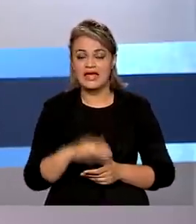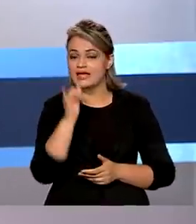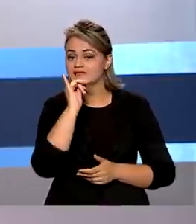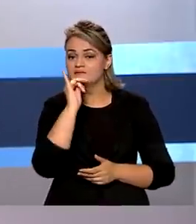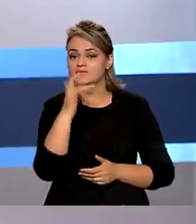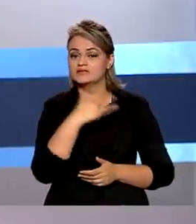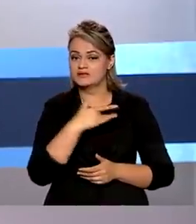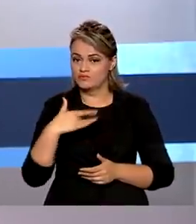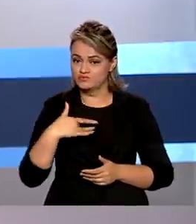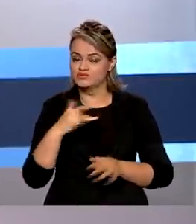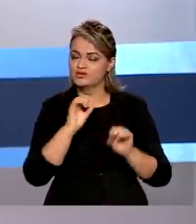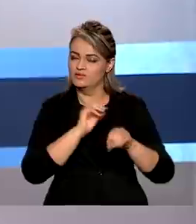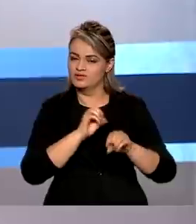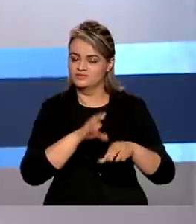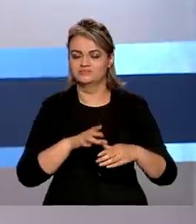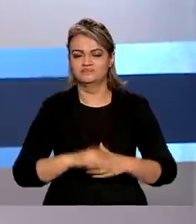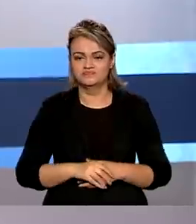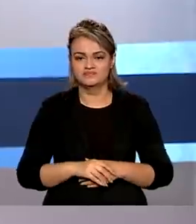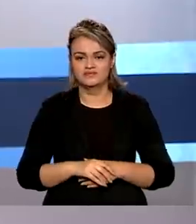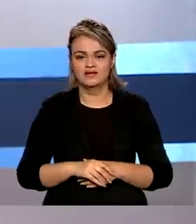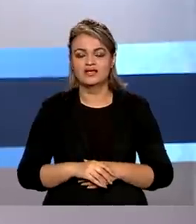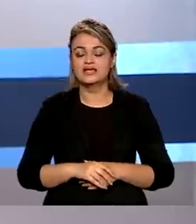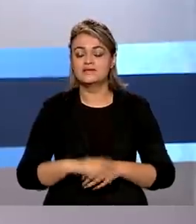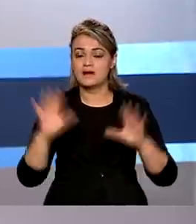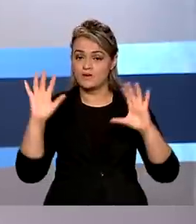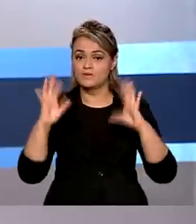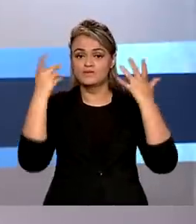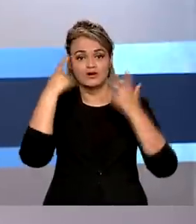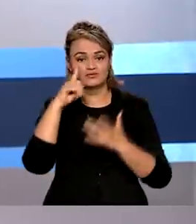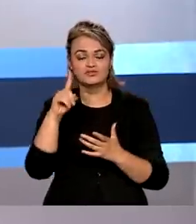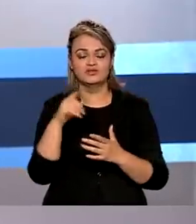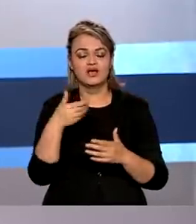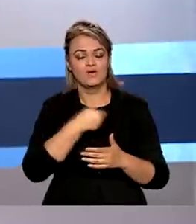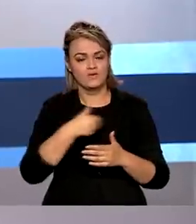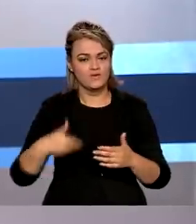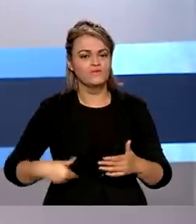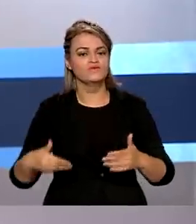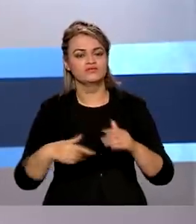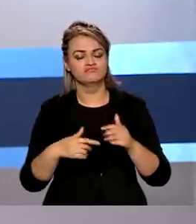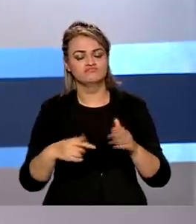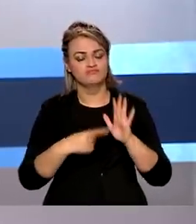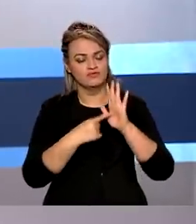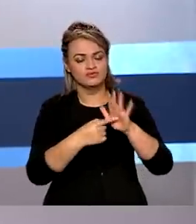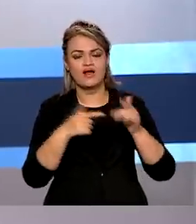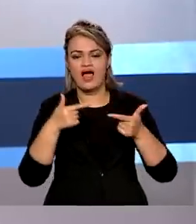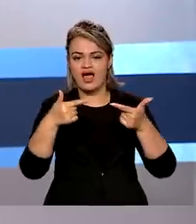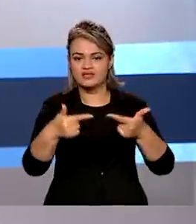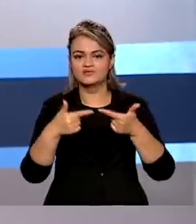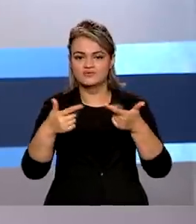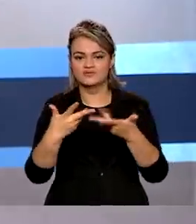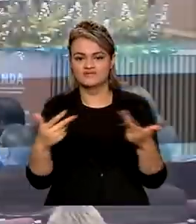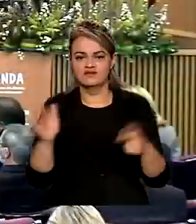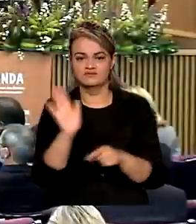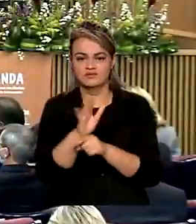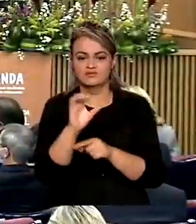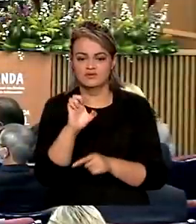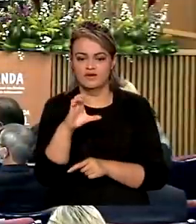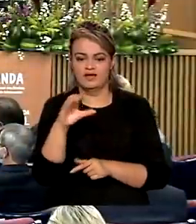eles saúde e educação. E para celebrar a data, o governo lançou uma série de ações para fortalecer o ECA.